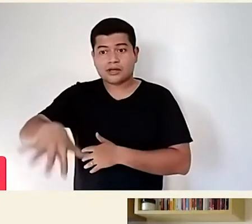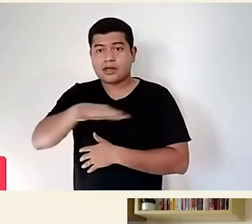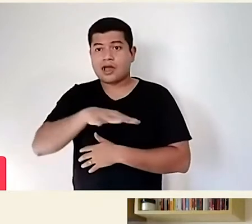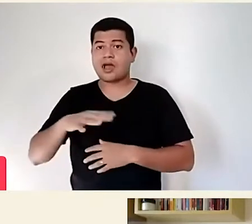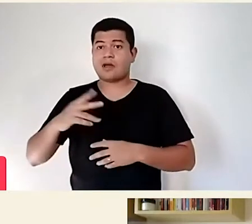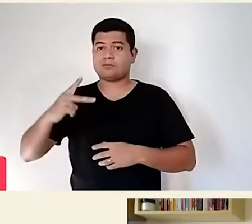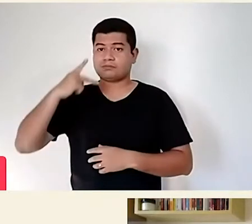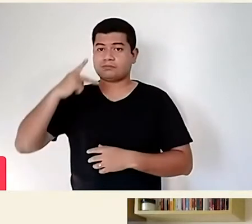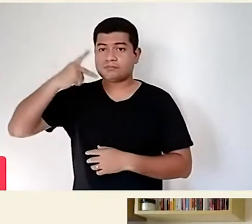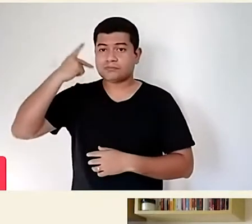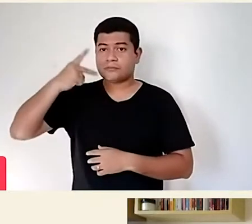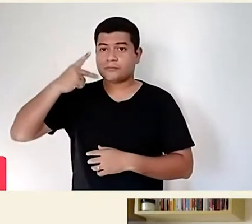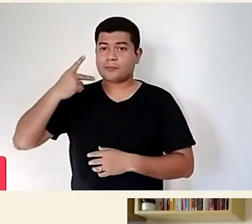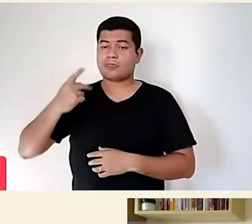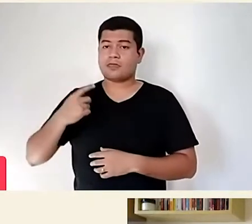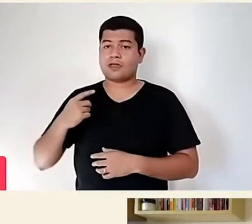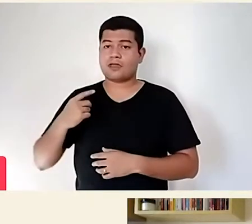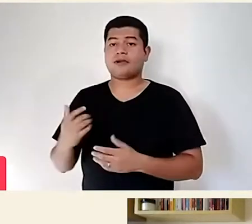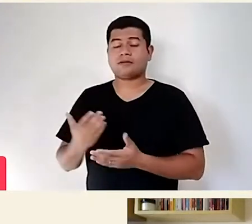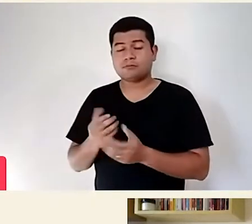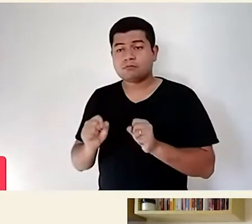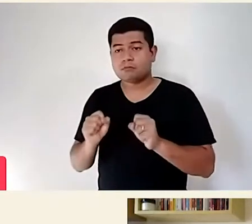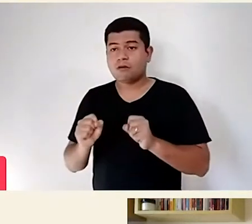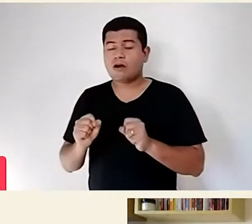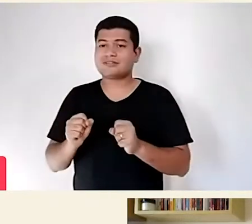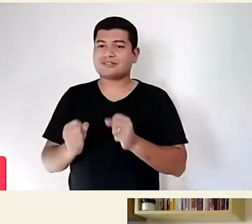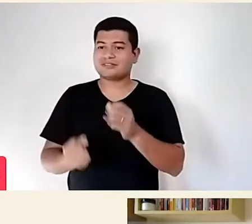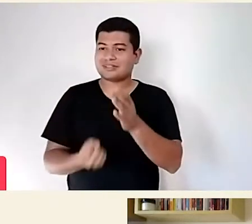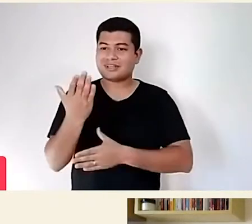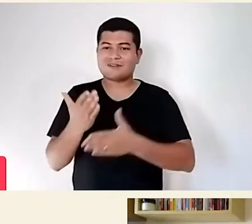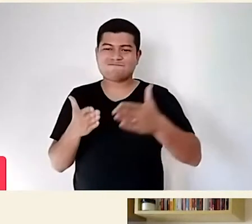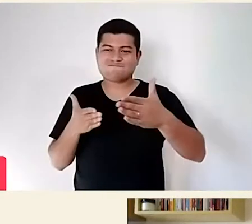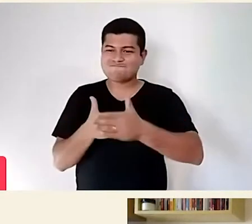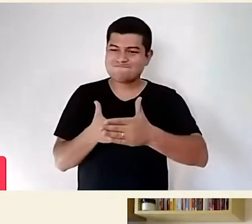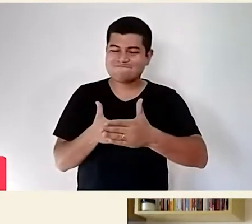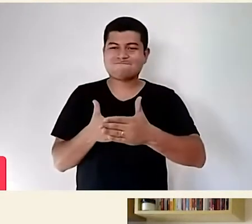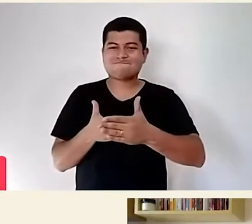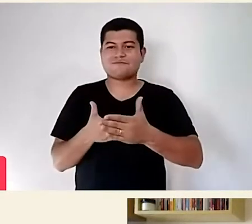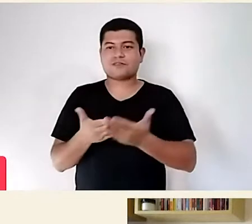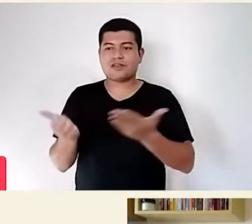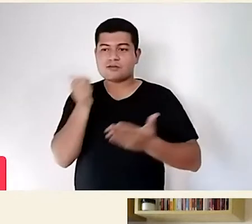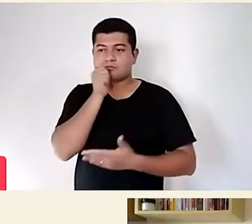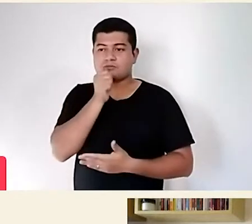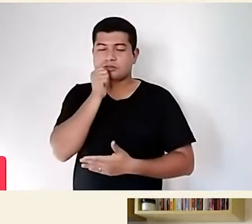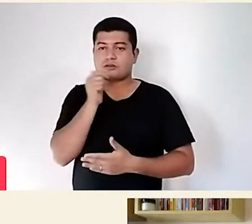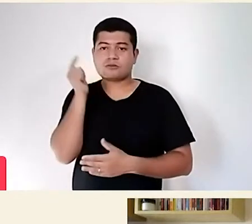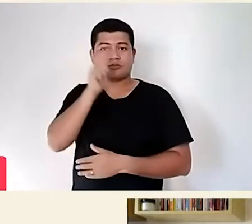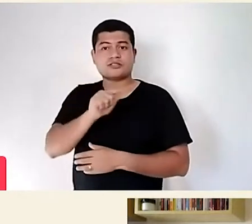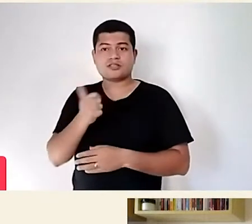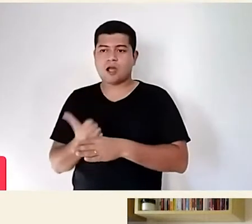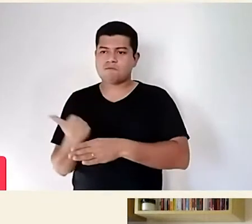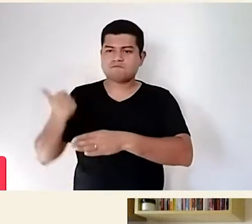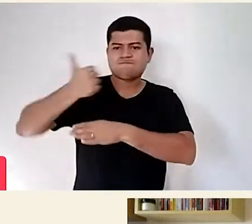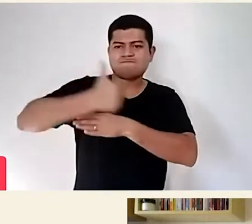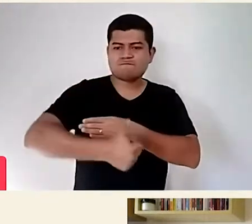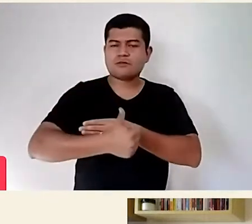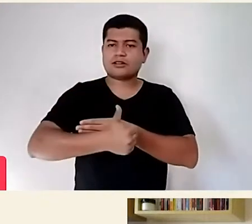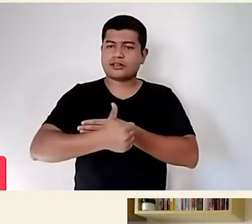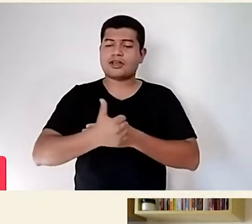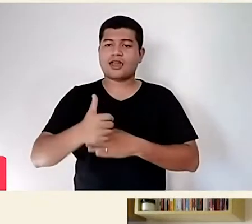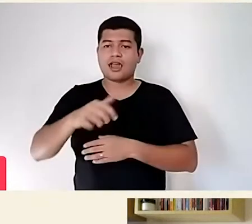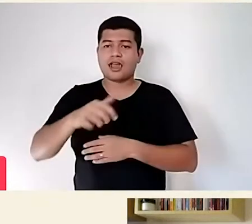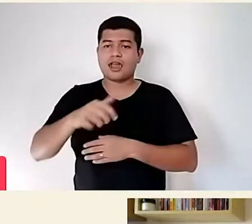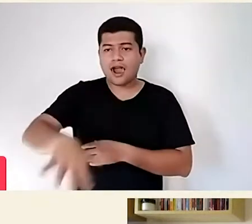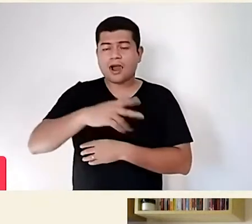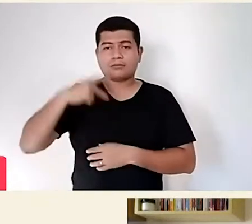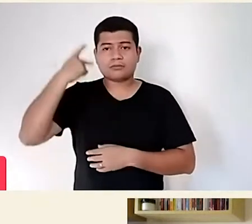pensar vai acabar trazendo alguns obstáculos para que as mulheres se coloquem aí na esfera política. Isso vai se refletir também no mundo corporativo, como